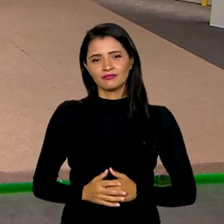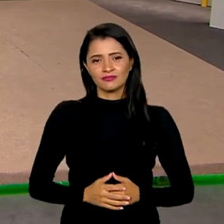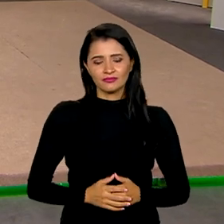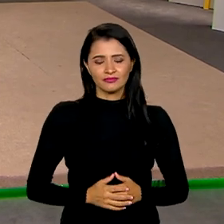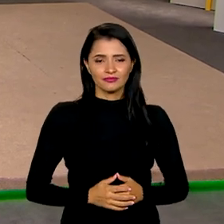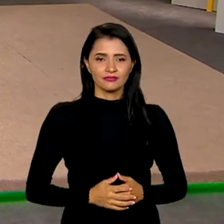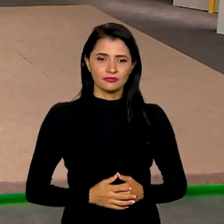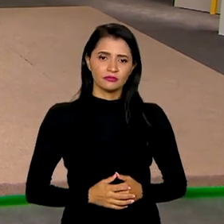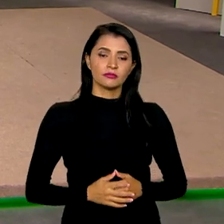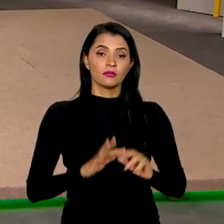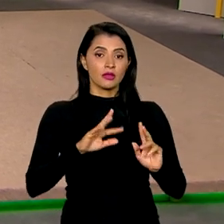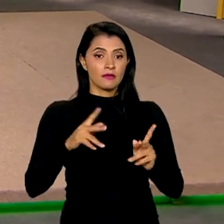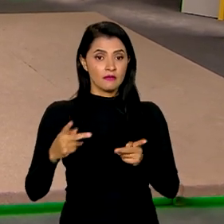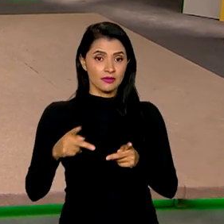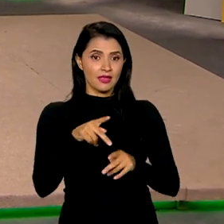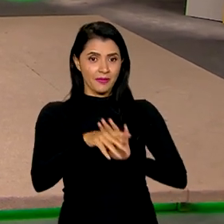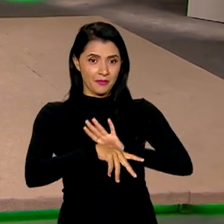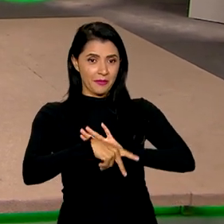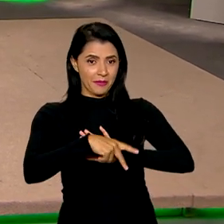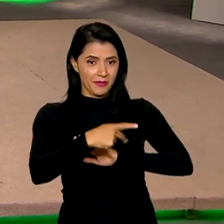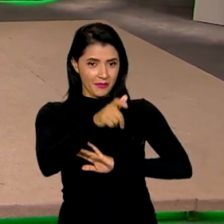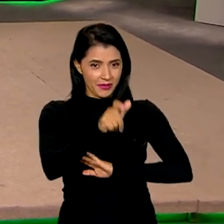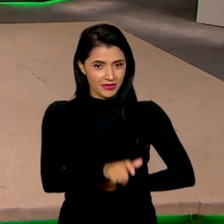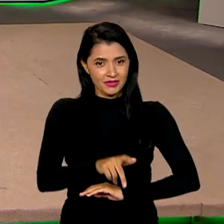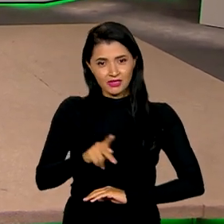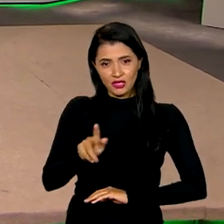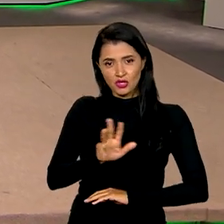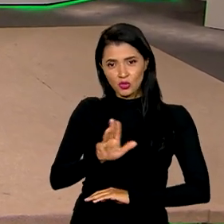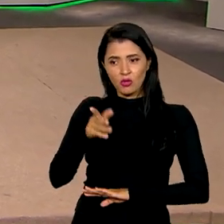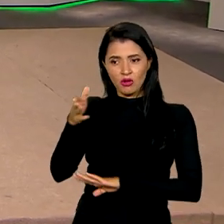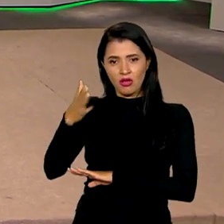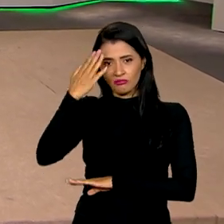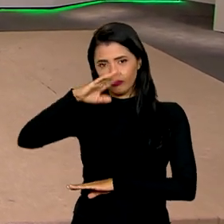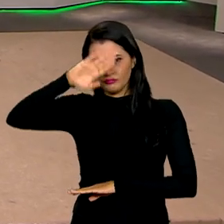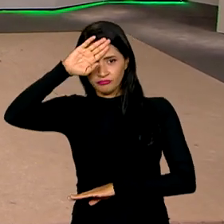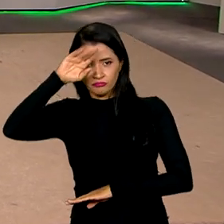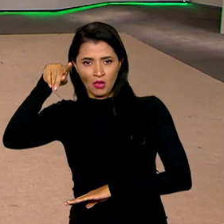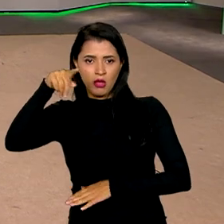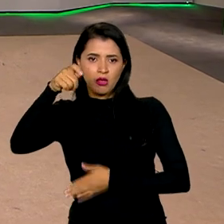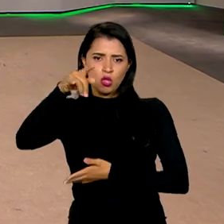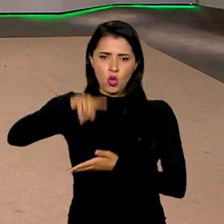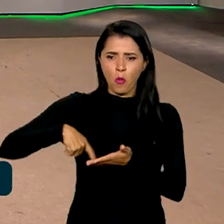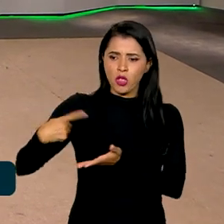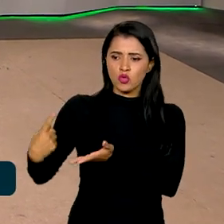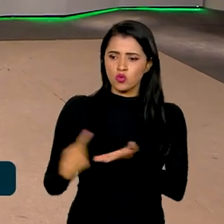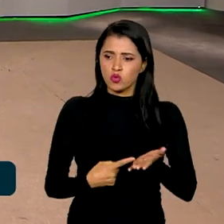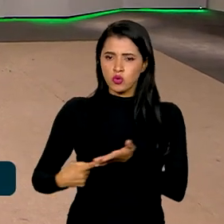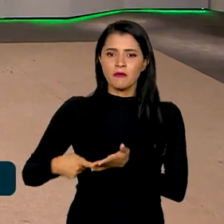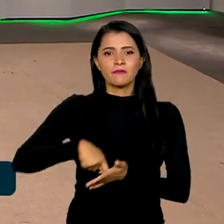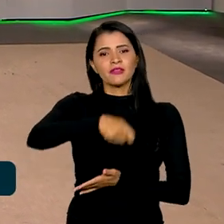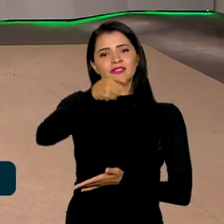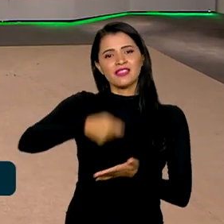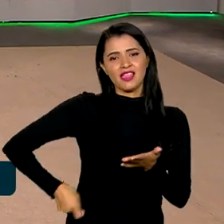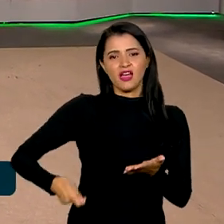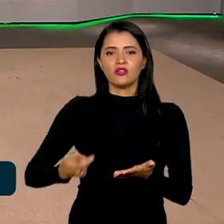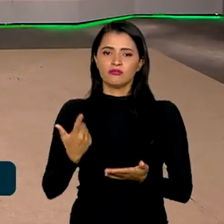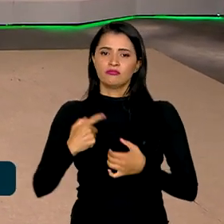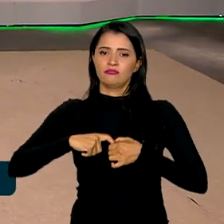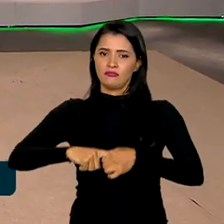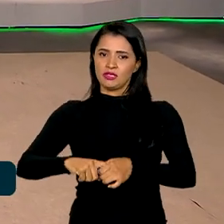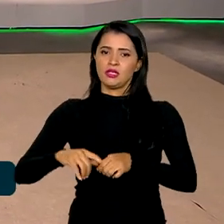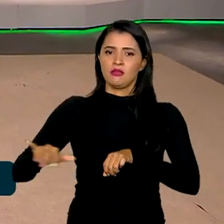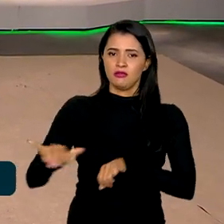E na visita do presidente Lula a Cuba, Ana, foram fechados vários acordos de cooperação, o que revela uma parceria